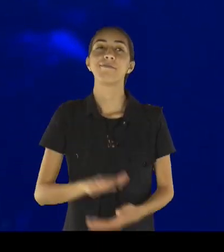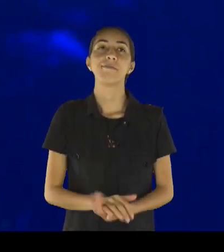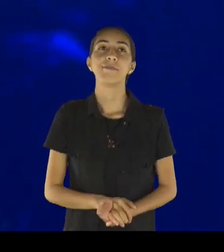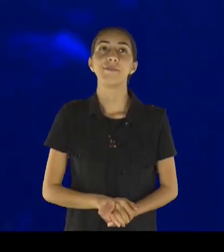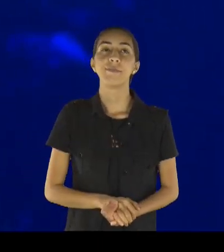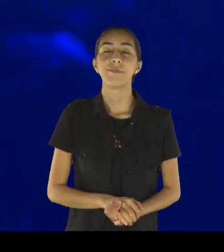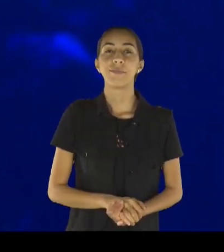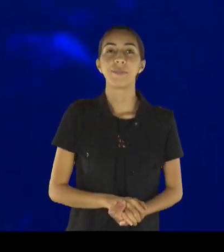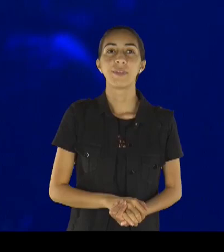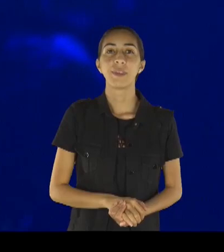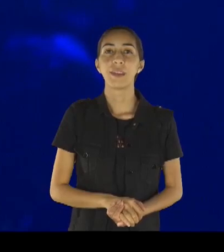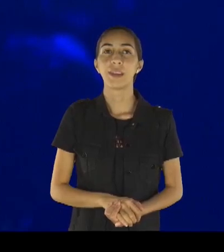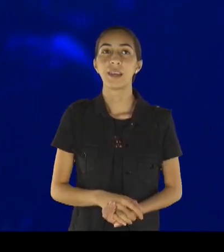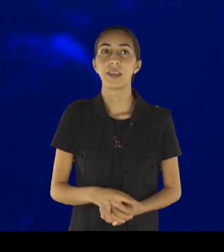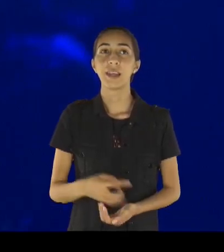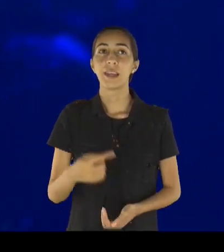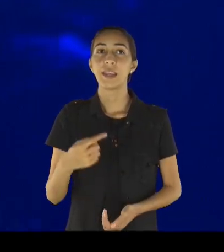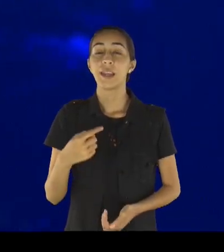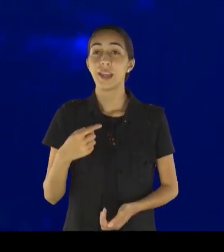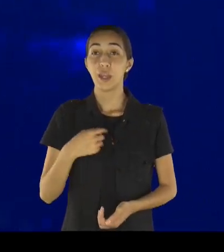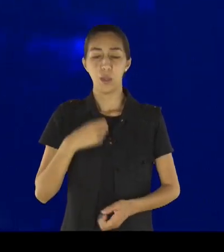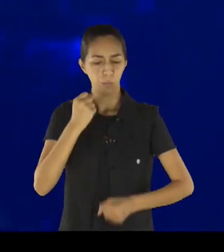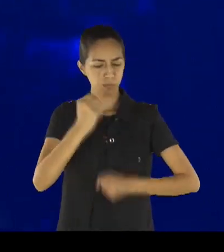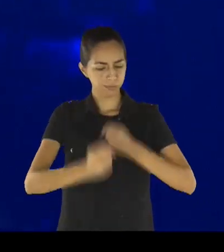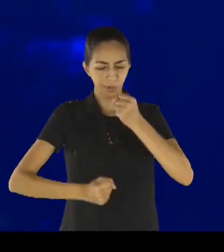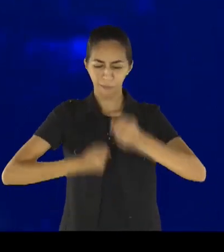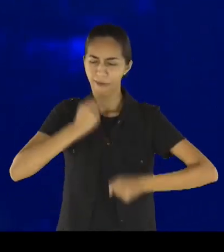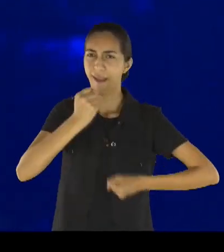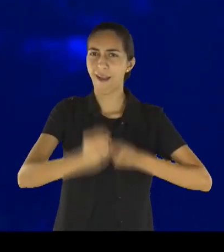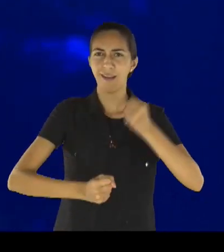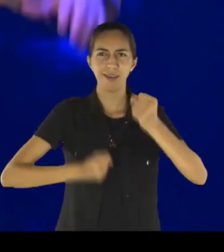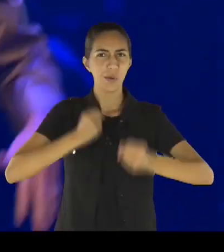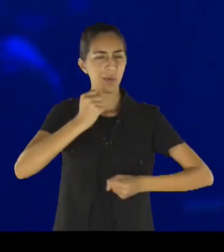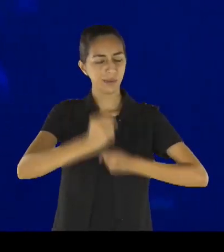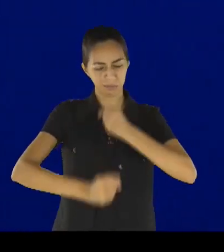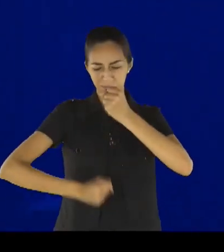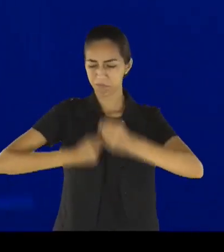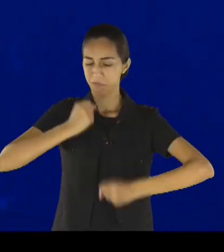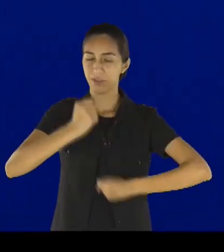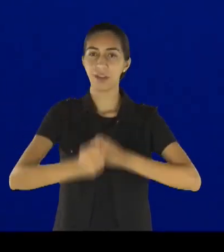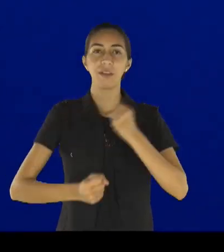a gente corria junto, parecia um monte de criança, que era, parecia o, Bolt,